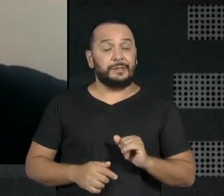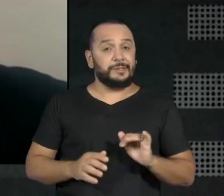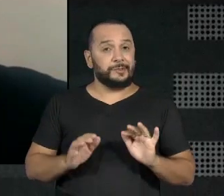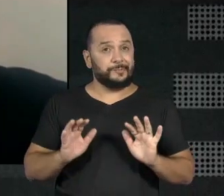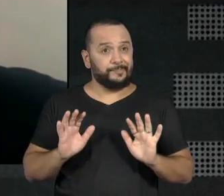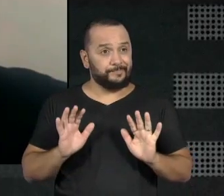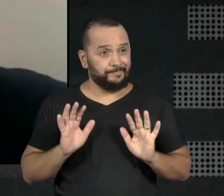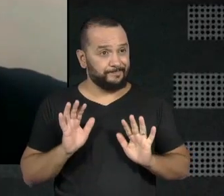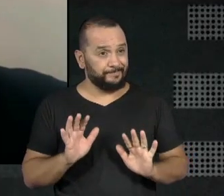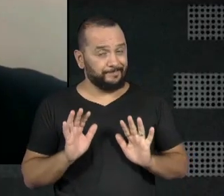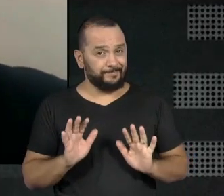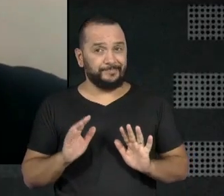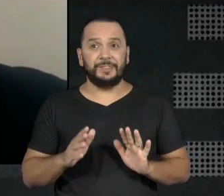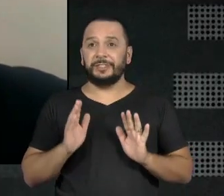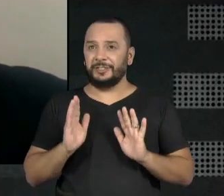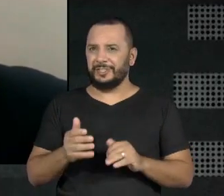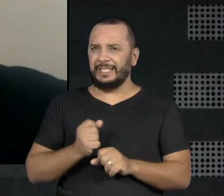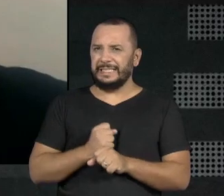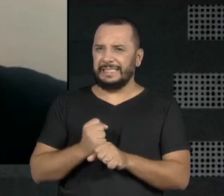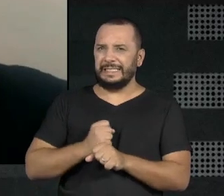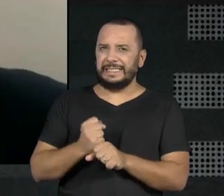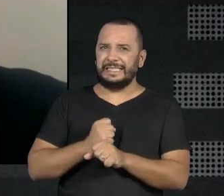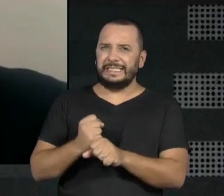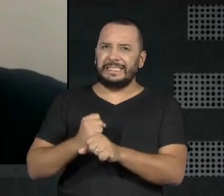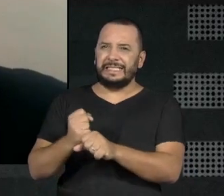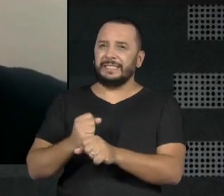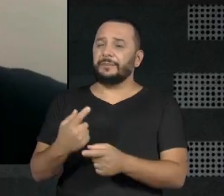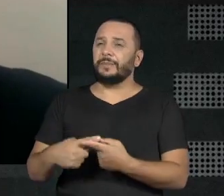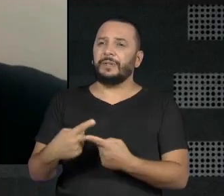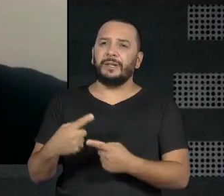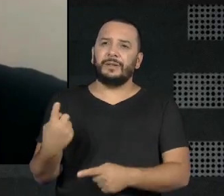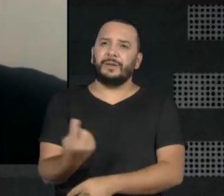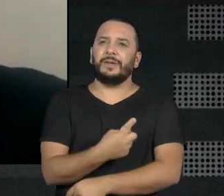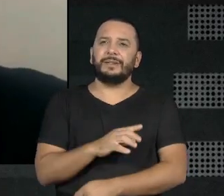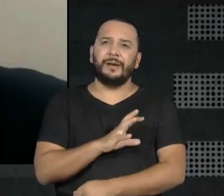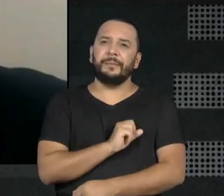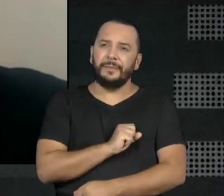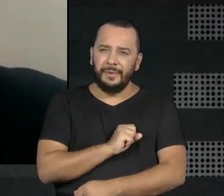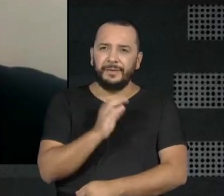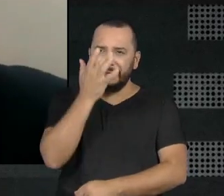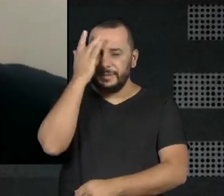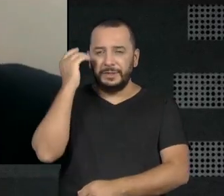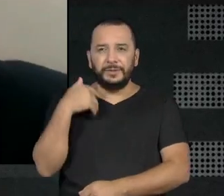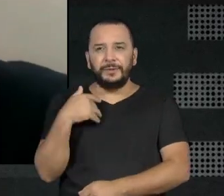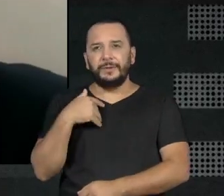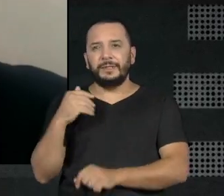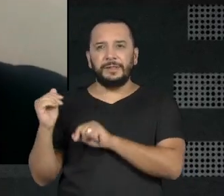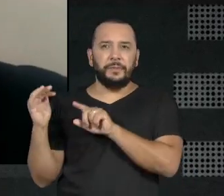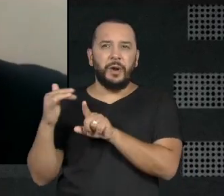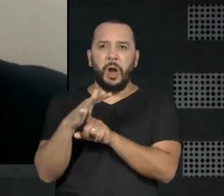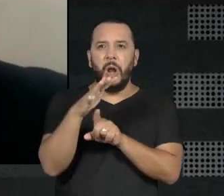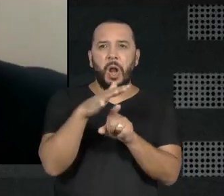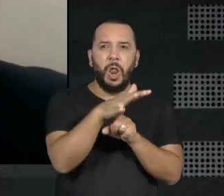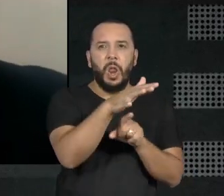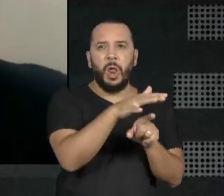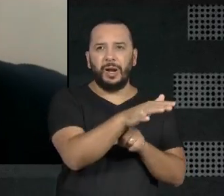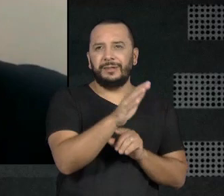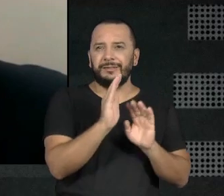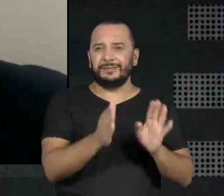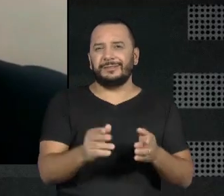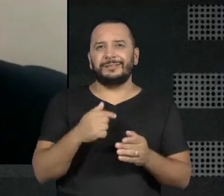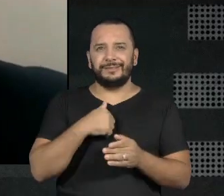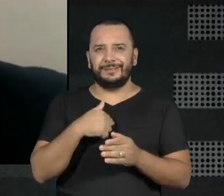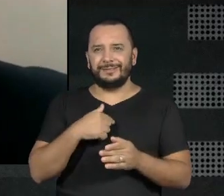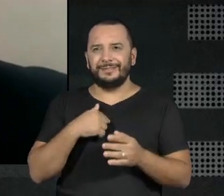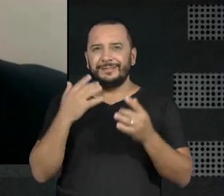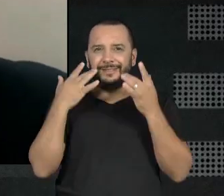Não, pelo contrário, a gente amava aquilo ali e o público percebe isso, não é? E foi muito bom, não só para nós, nós fomos